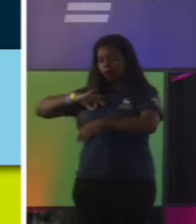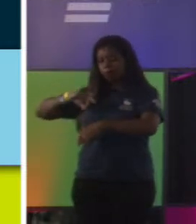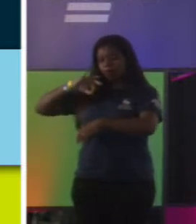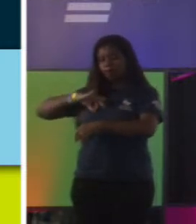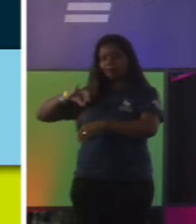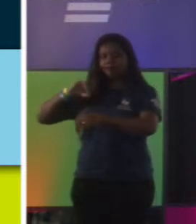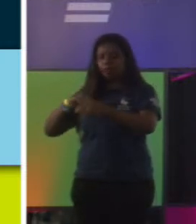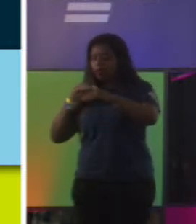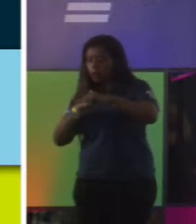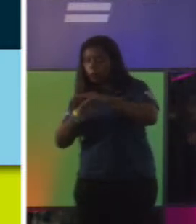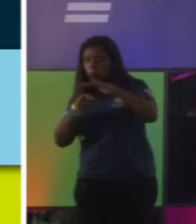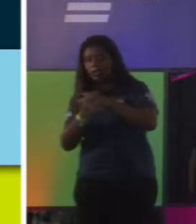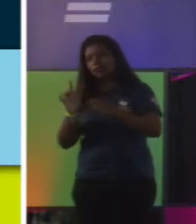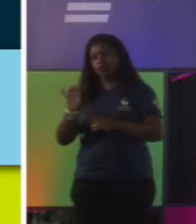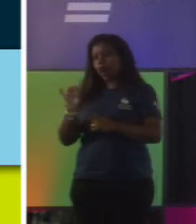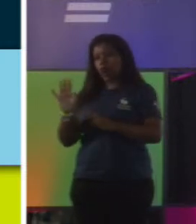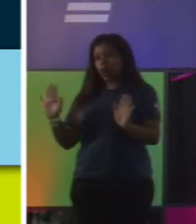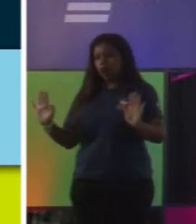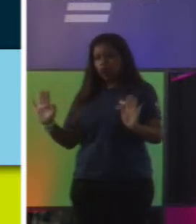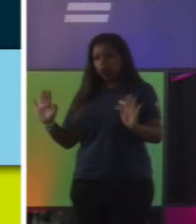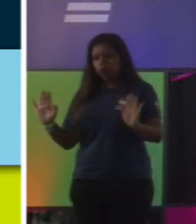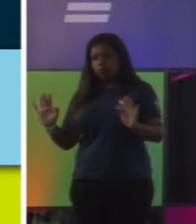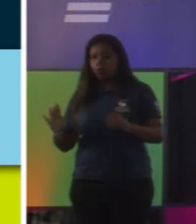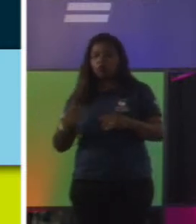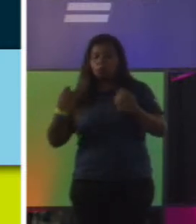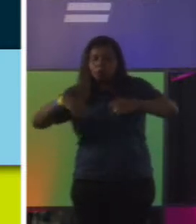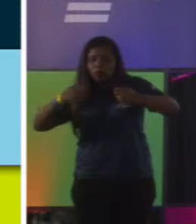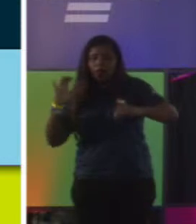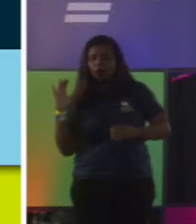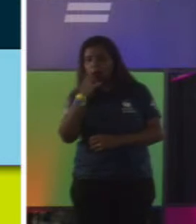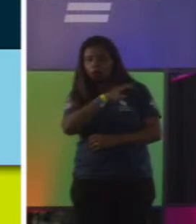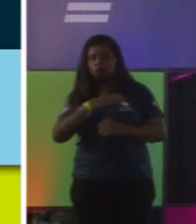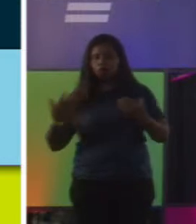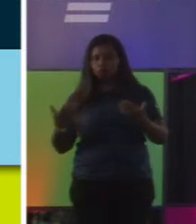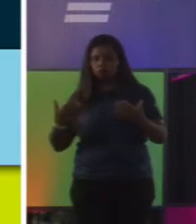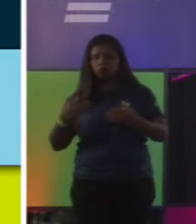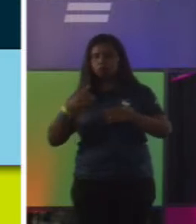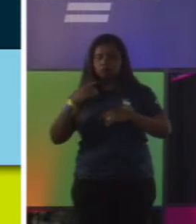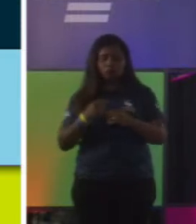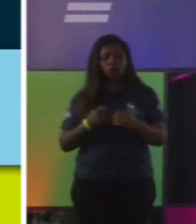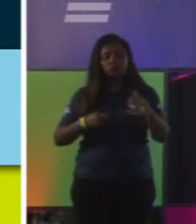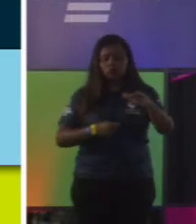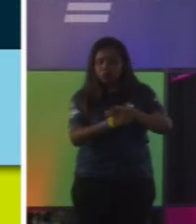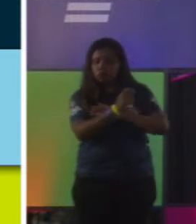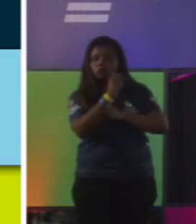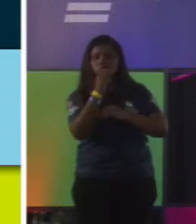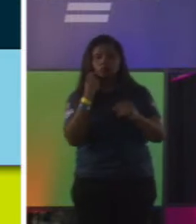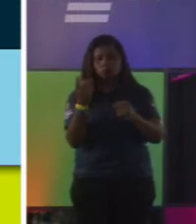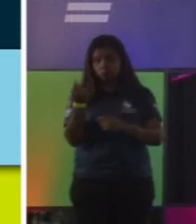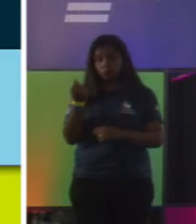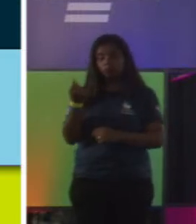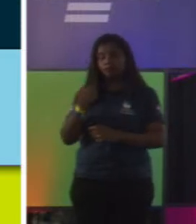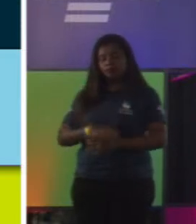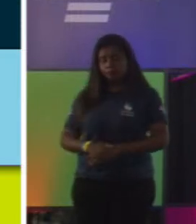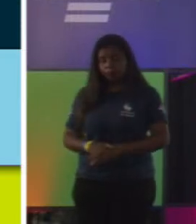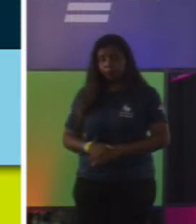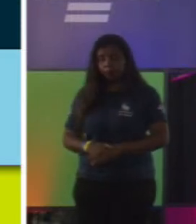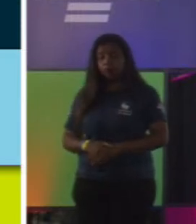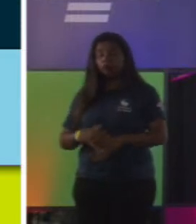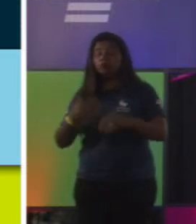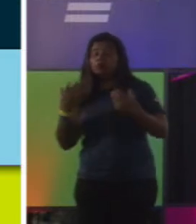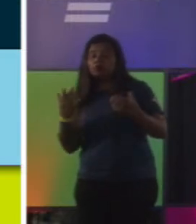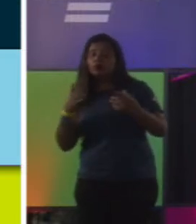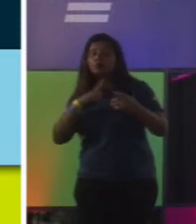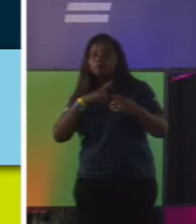que... vai ser incrível. Não é viável. Se você puder, tente criar esse produto em torno de